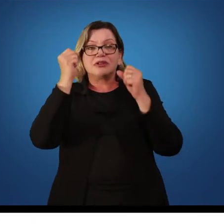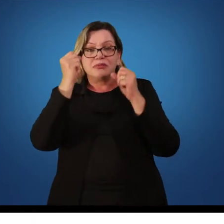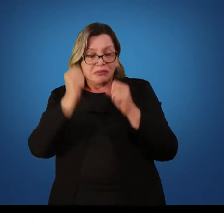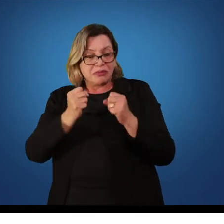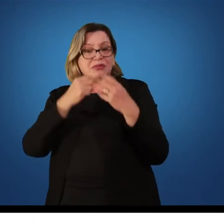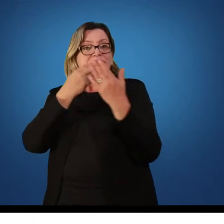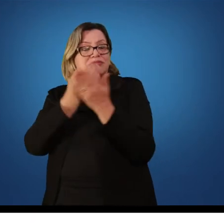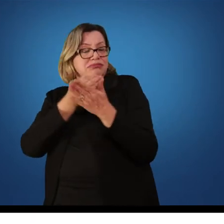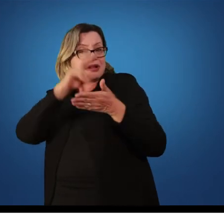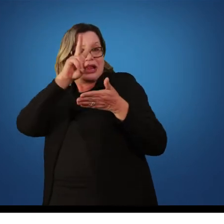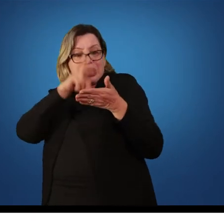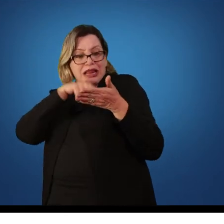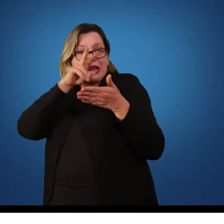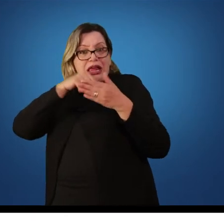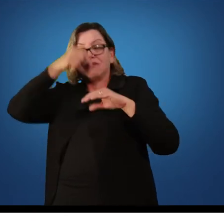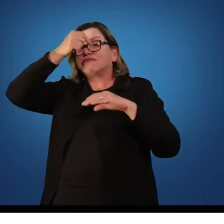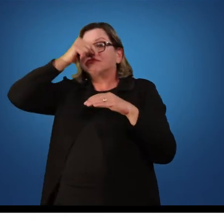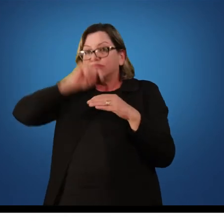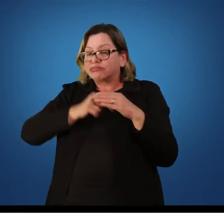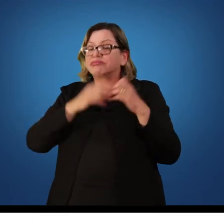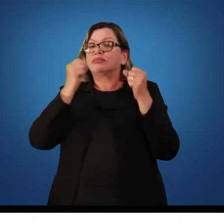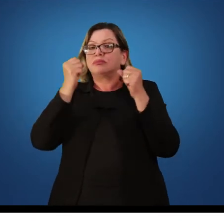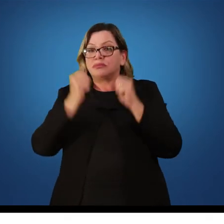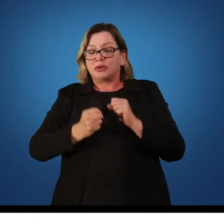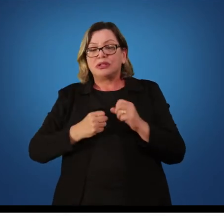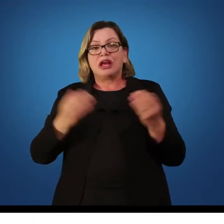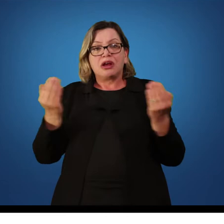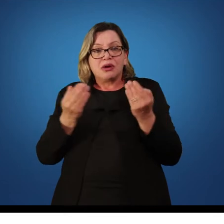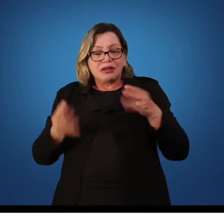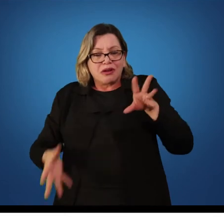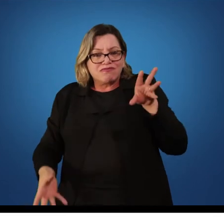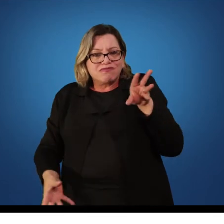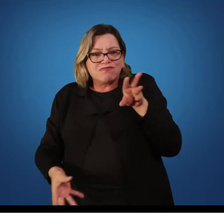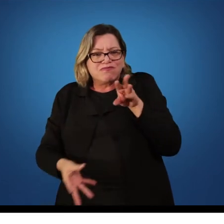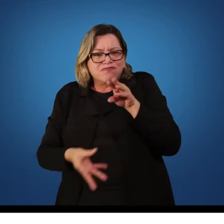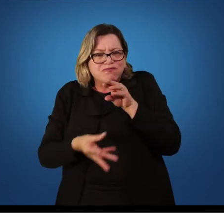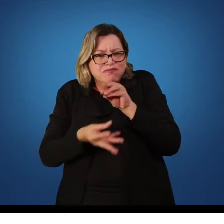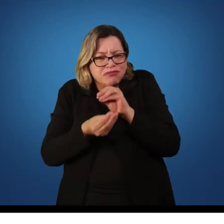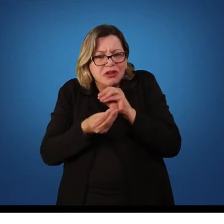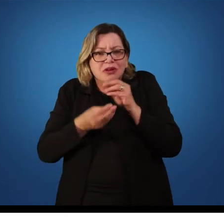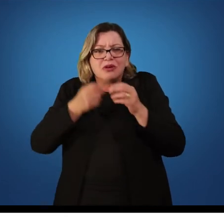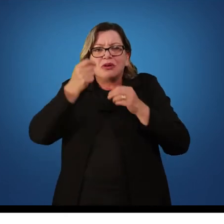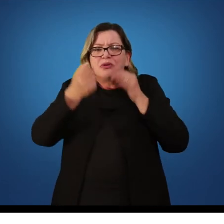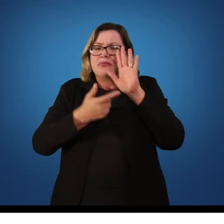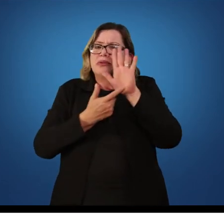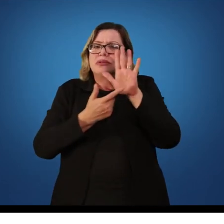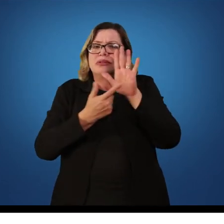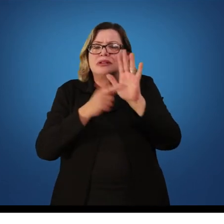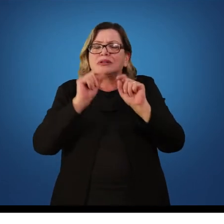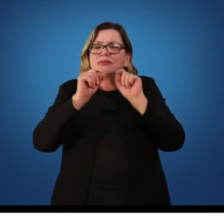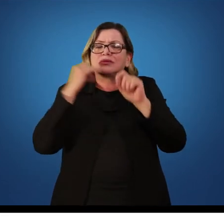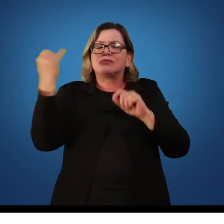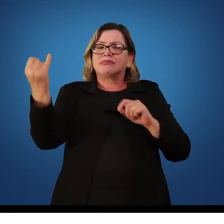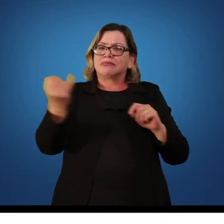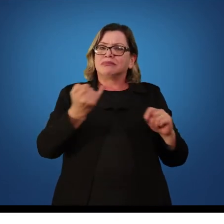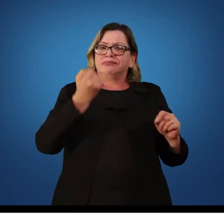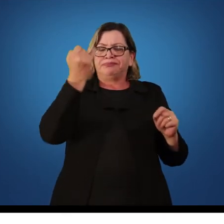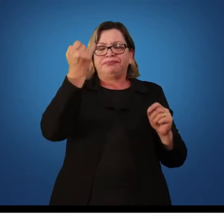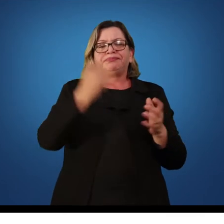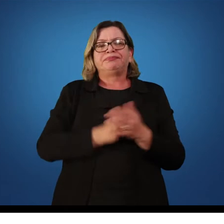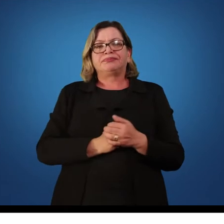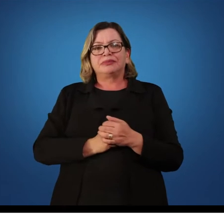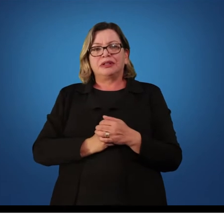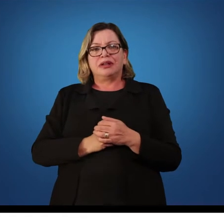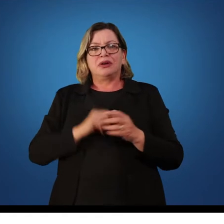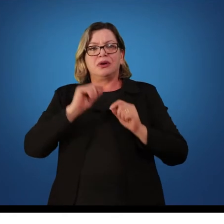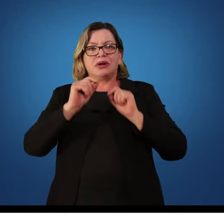ler com mais profundidade. Eu trago aqui alguns apontamentos principais. Então,